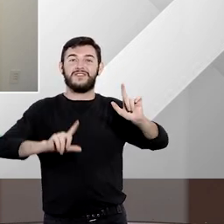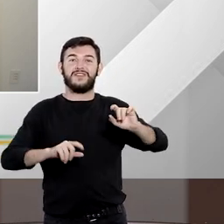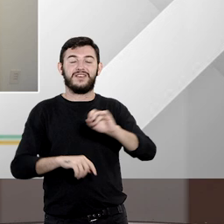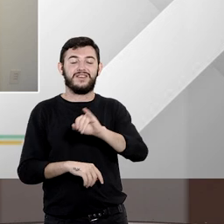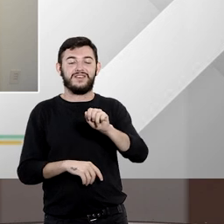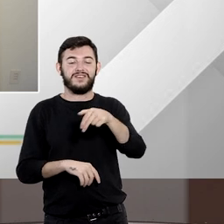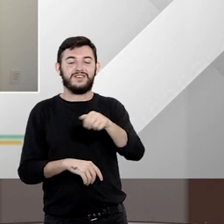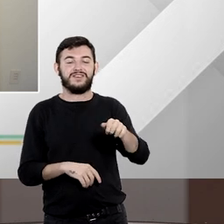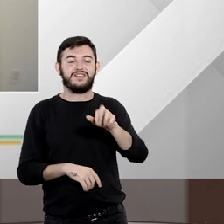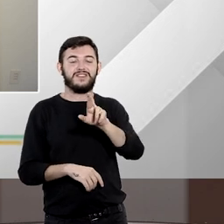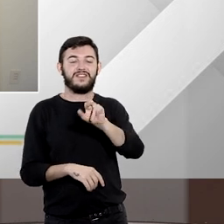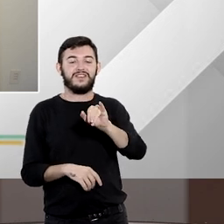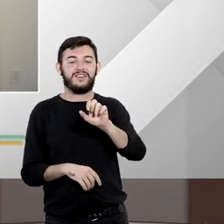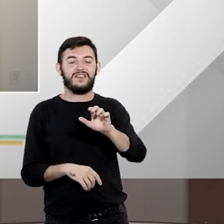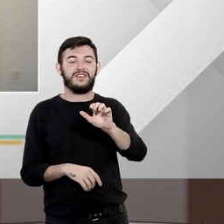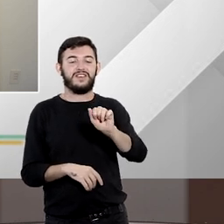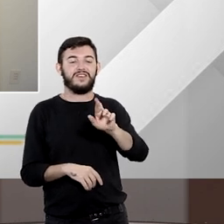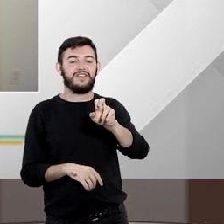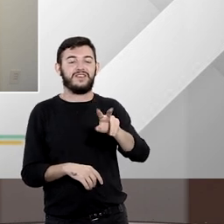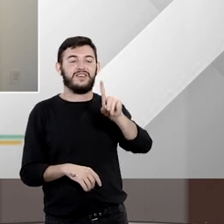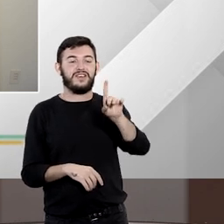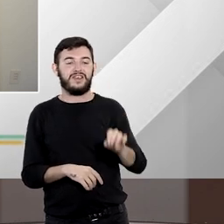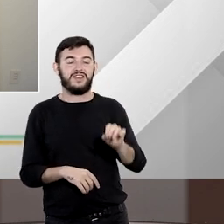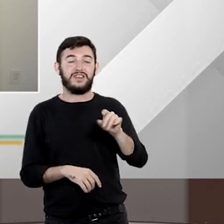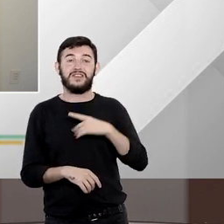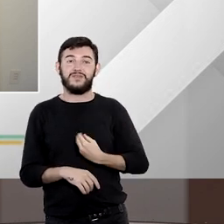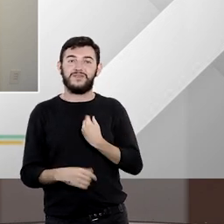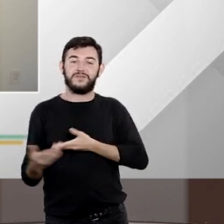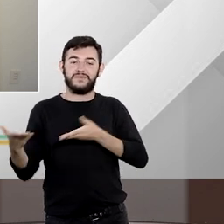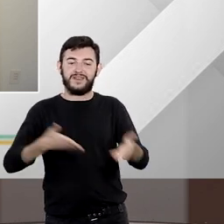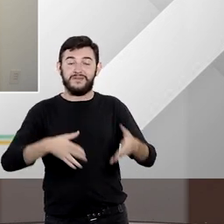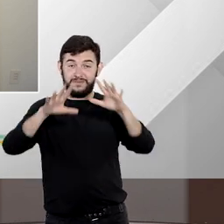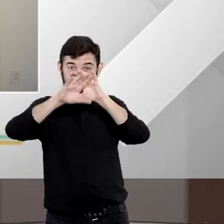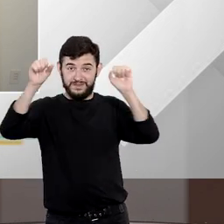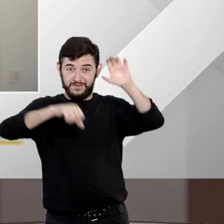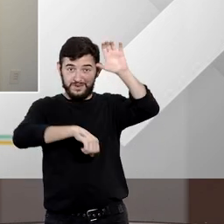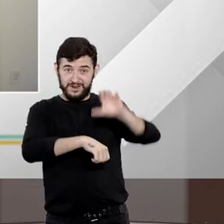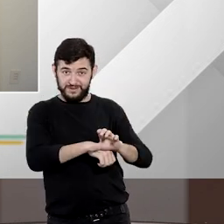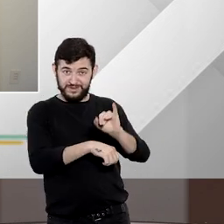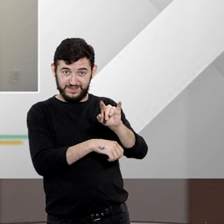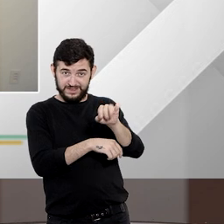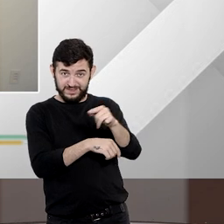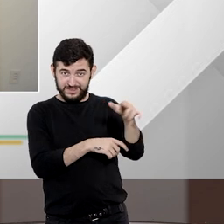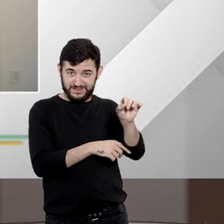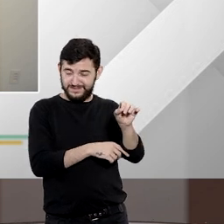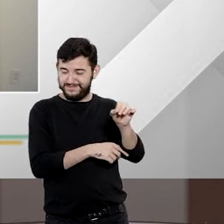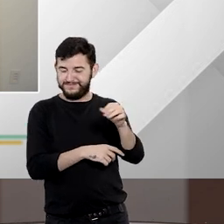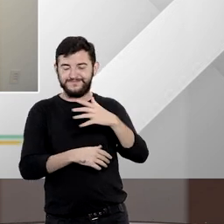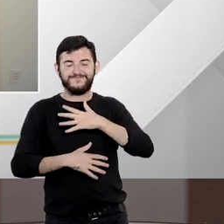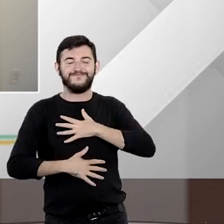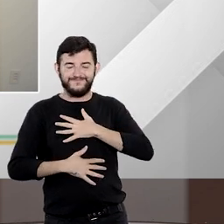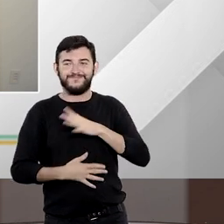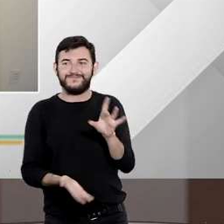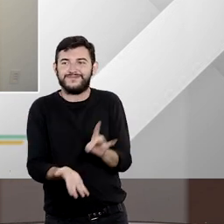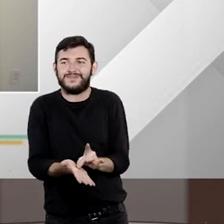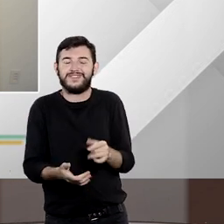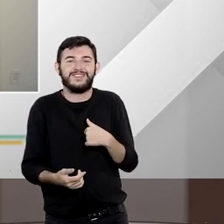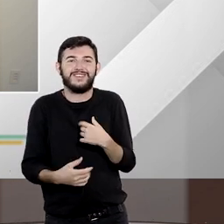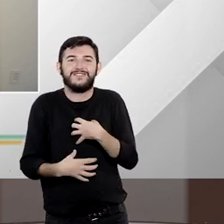o Ricardo Viula para mim estar no Tribunal da Cidadania é um prazer é algo realmente